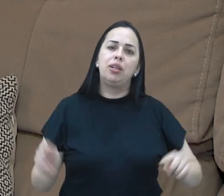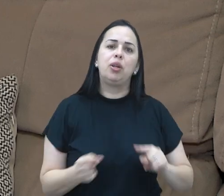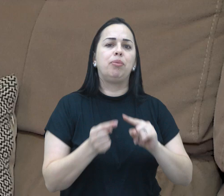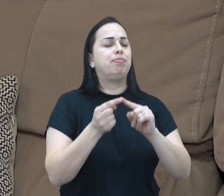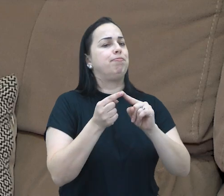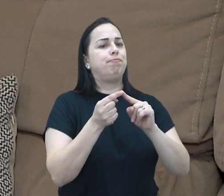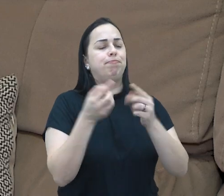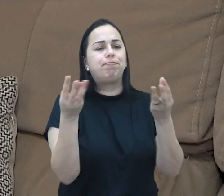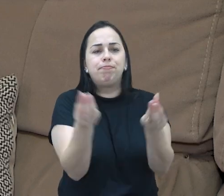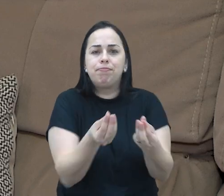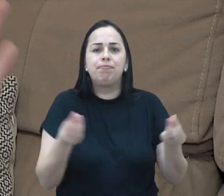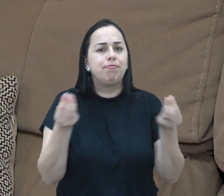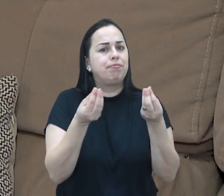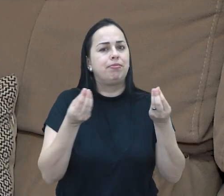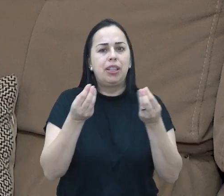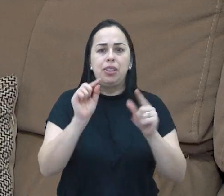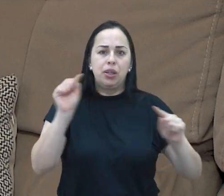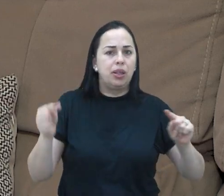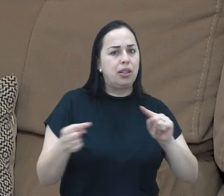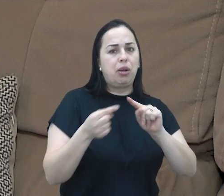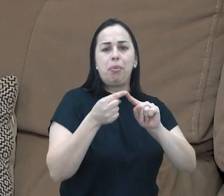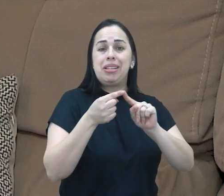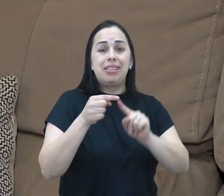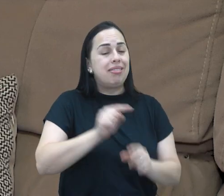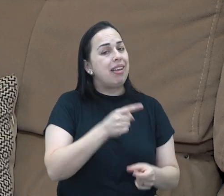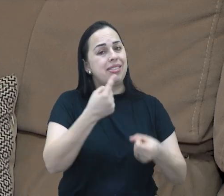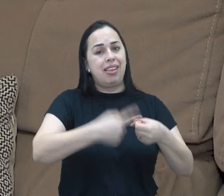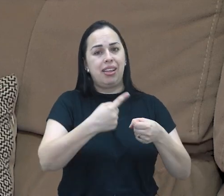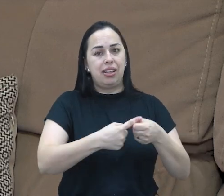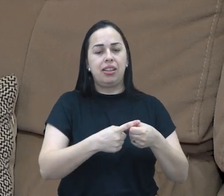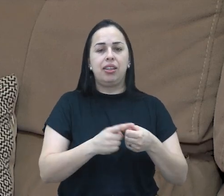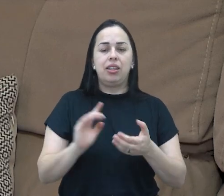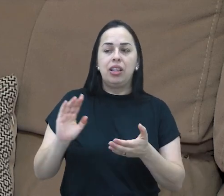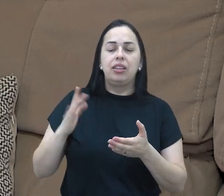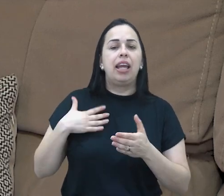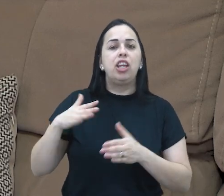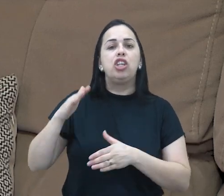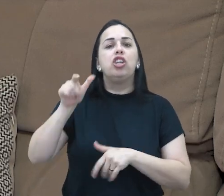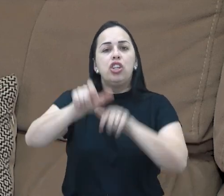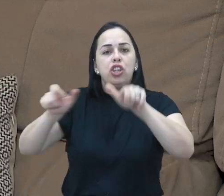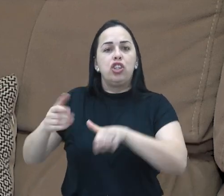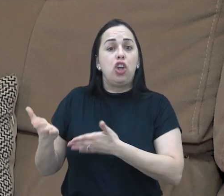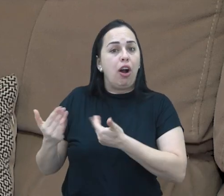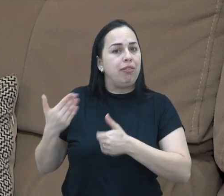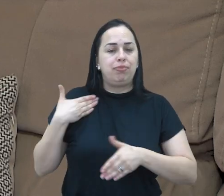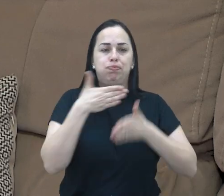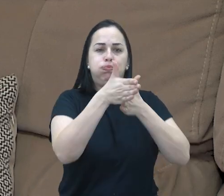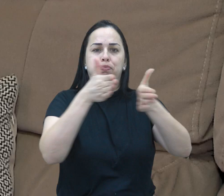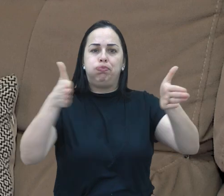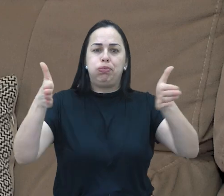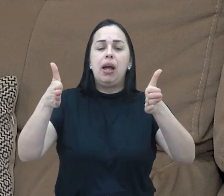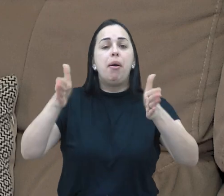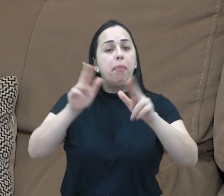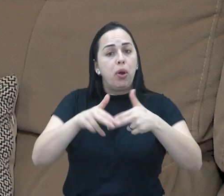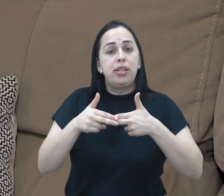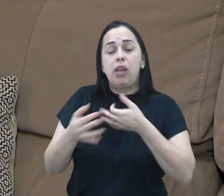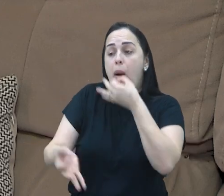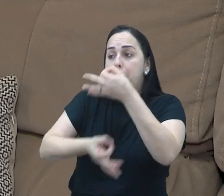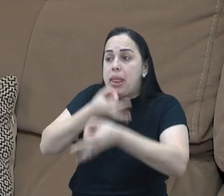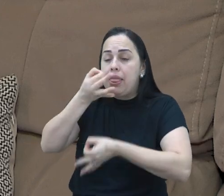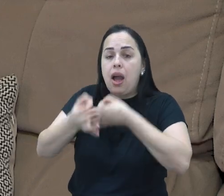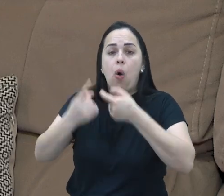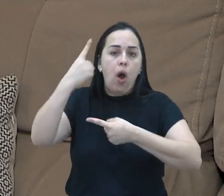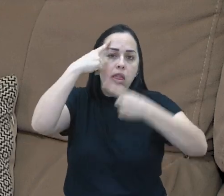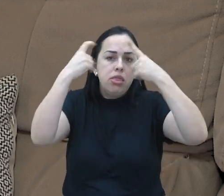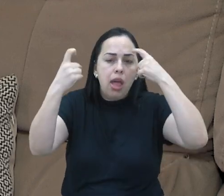inserida no contexto de... todo o contexto da cidade. Você tem jovens em todos os lugares. Então, escutar